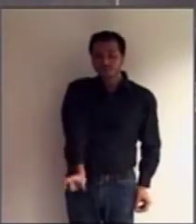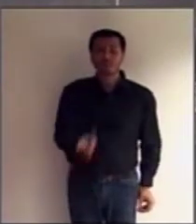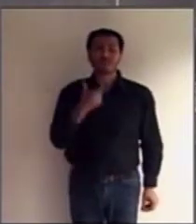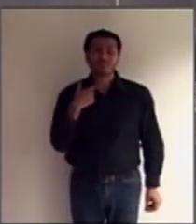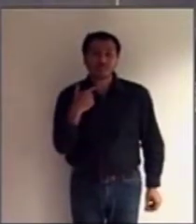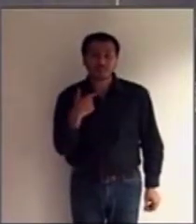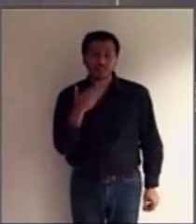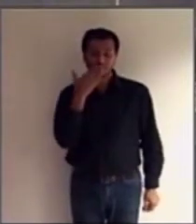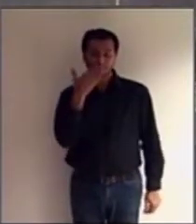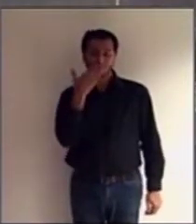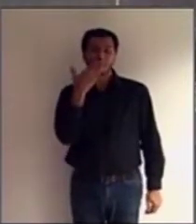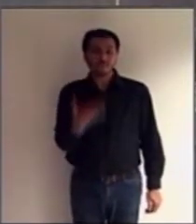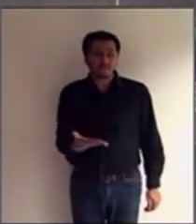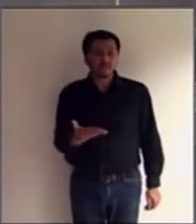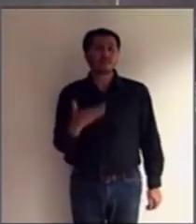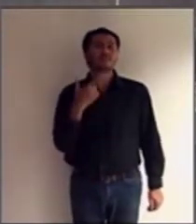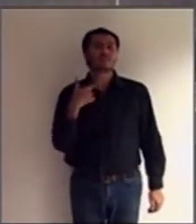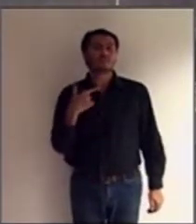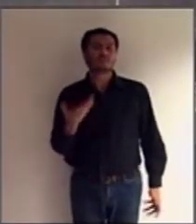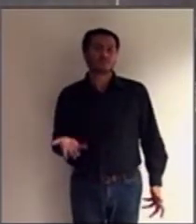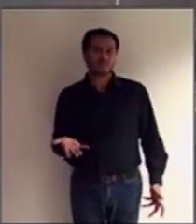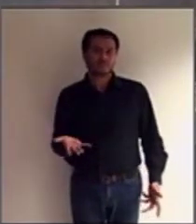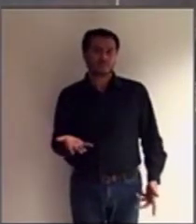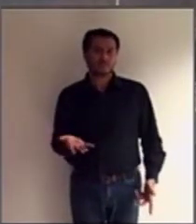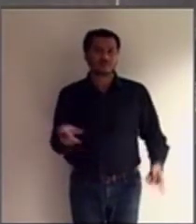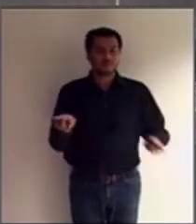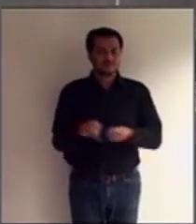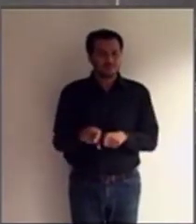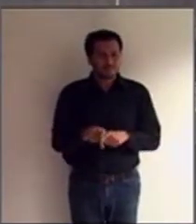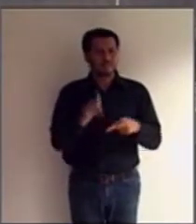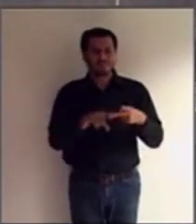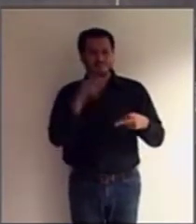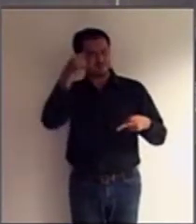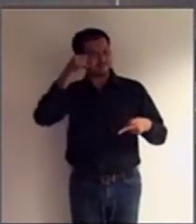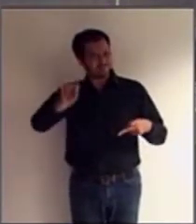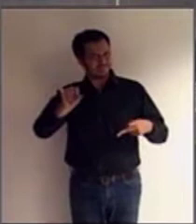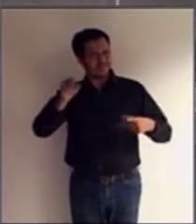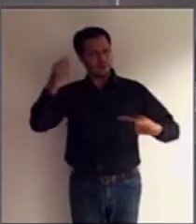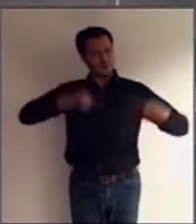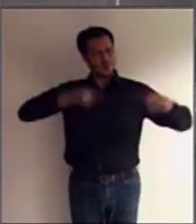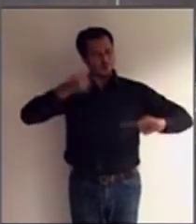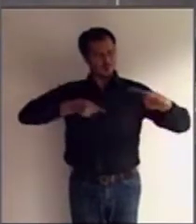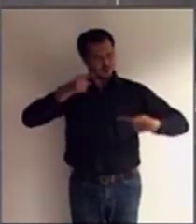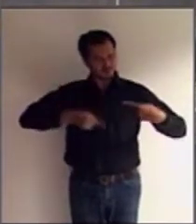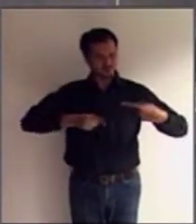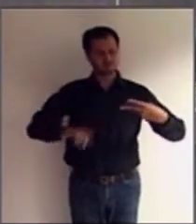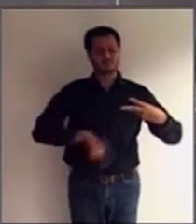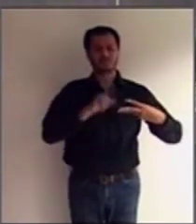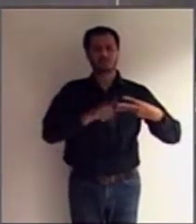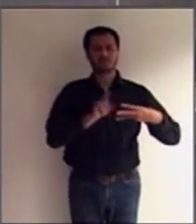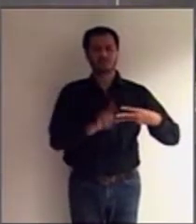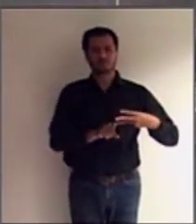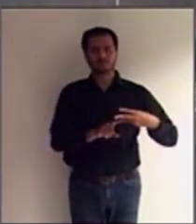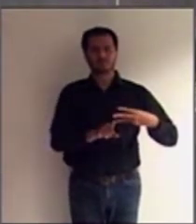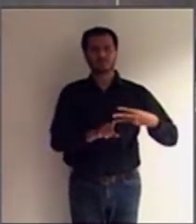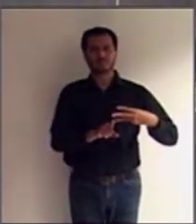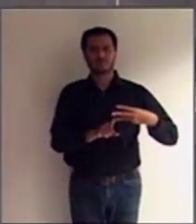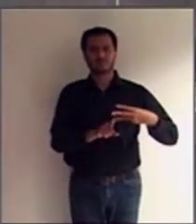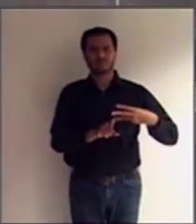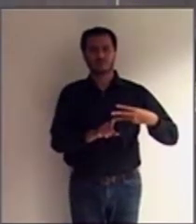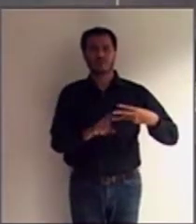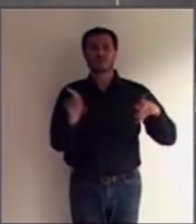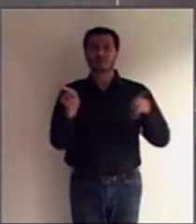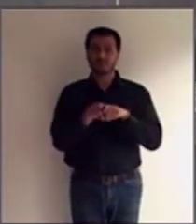a isenção do conflito de interesses e de influência indevida, a proporcionalidade e